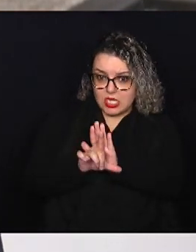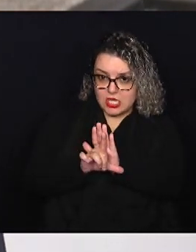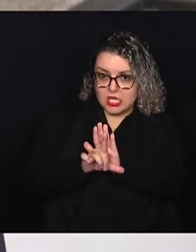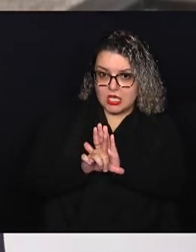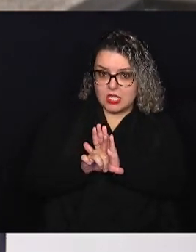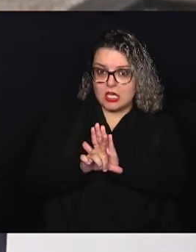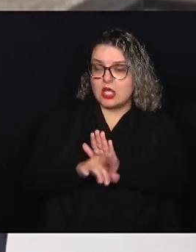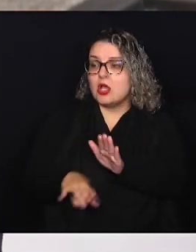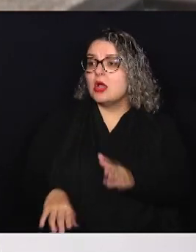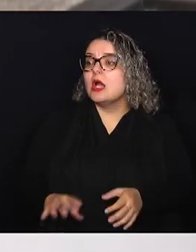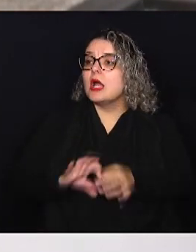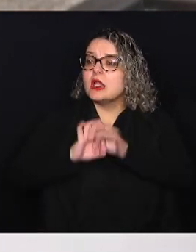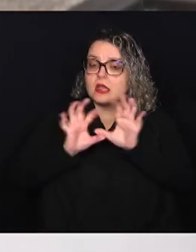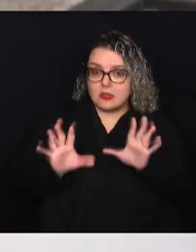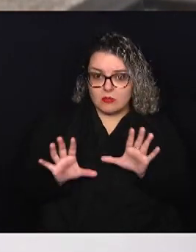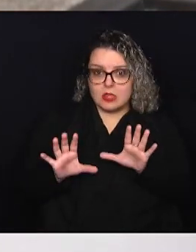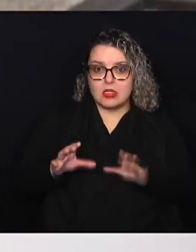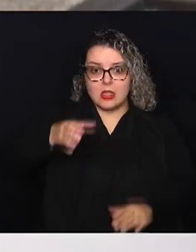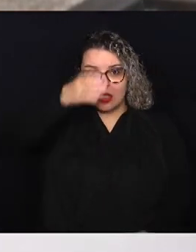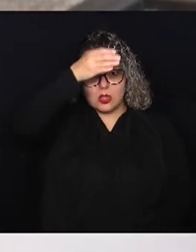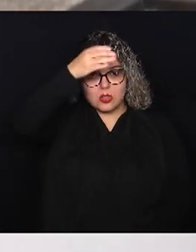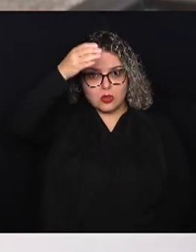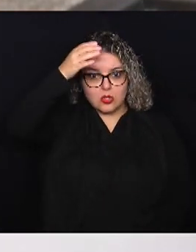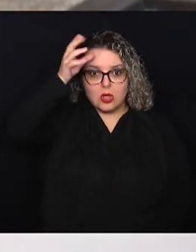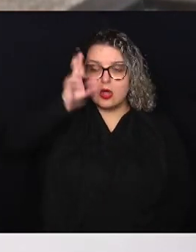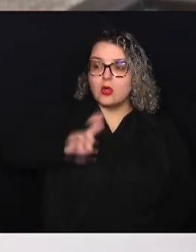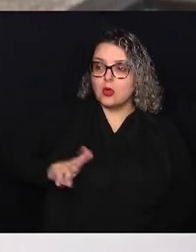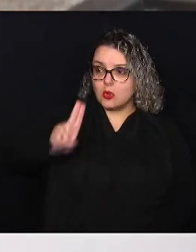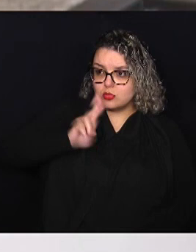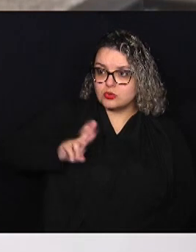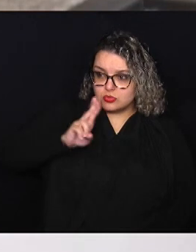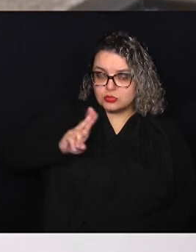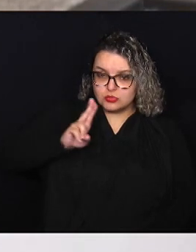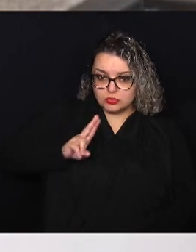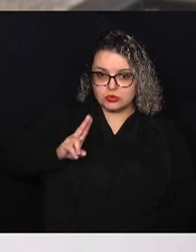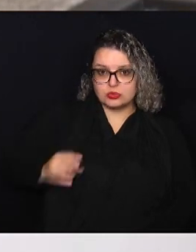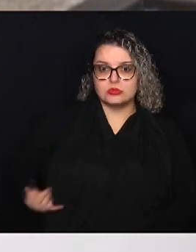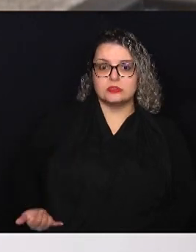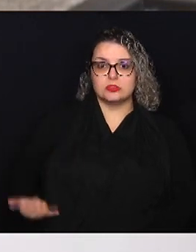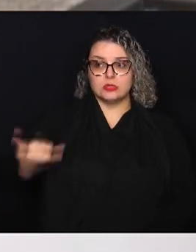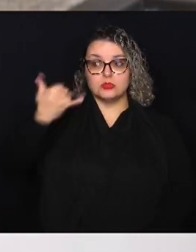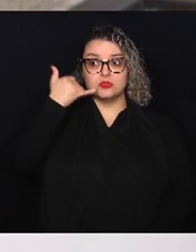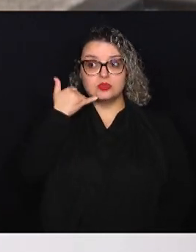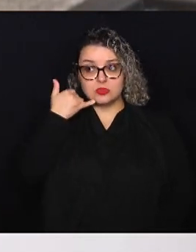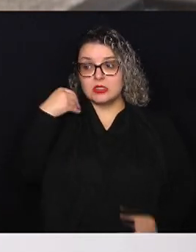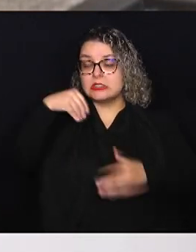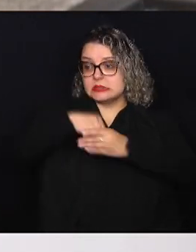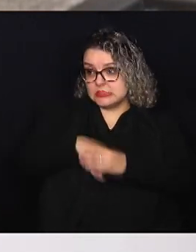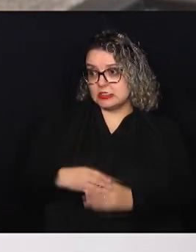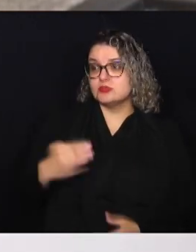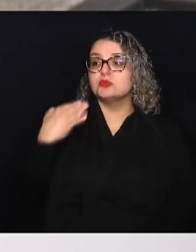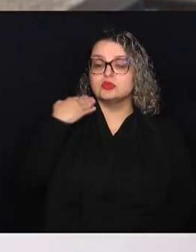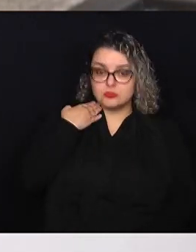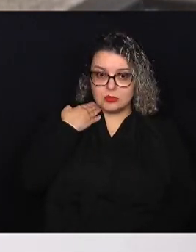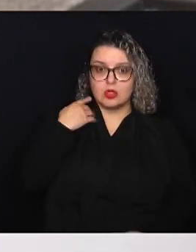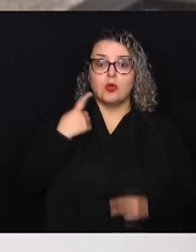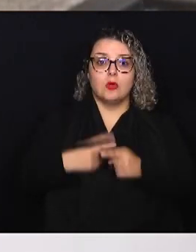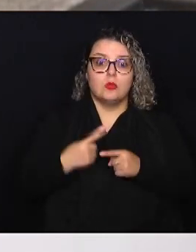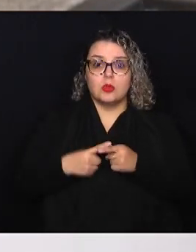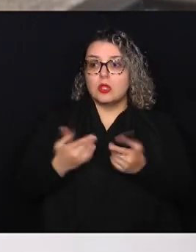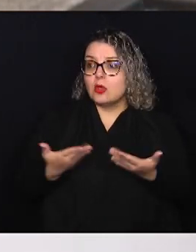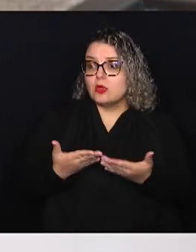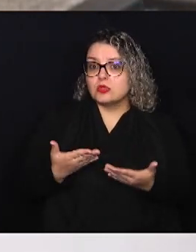vem autorizar os clientes a reutilização do celular dentro das agências, porque hoje